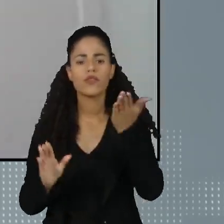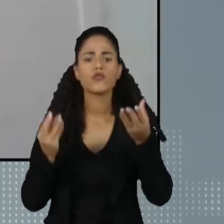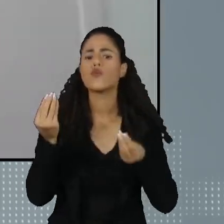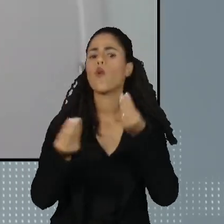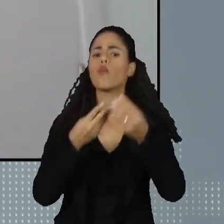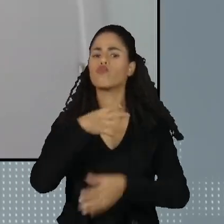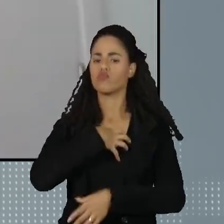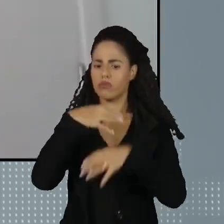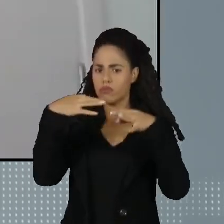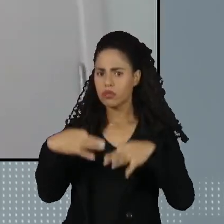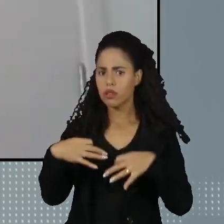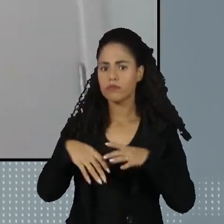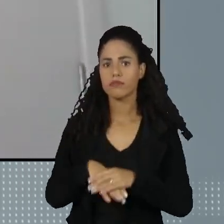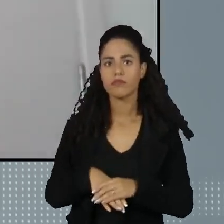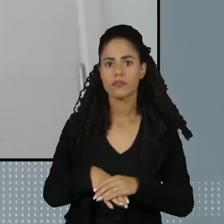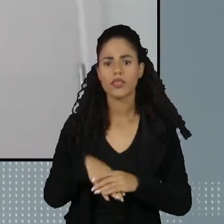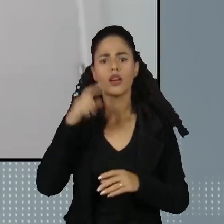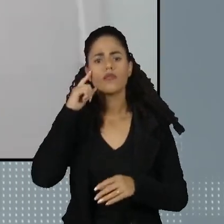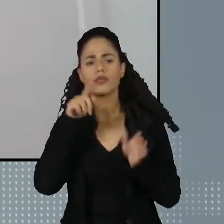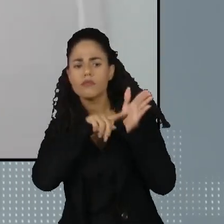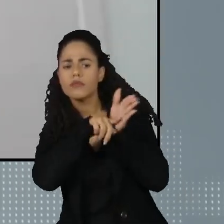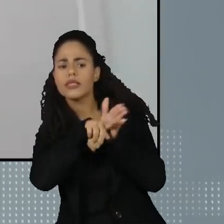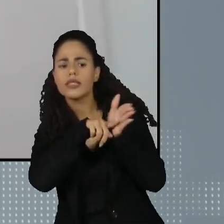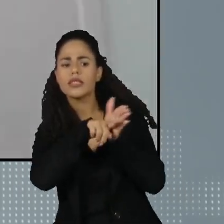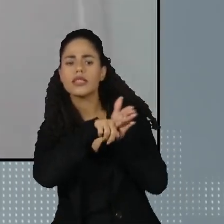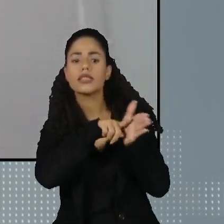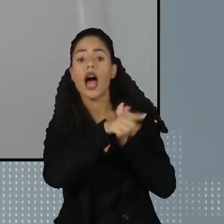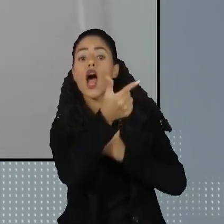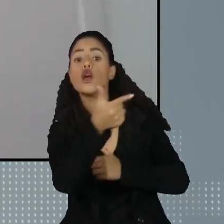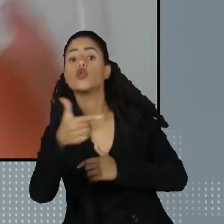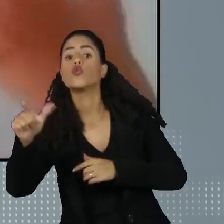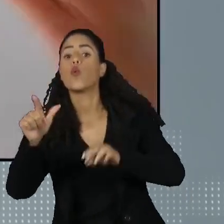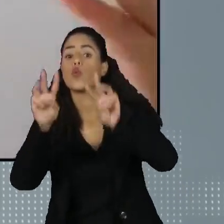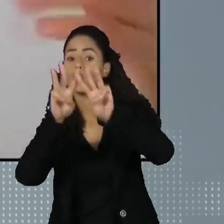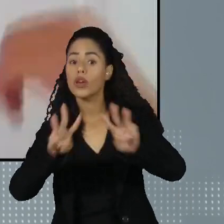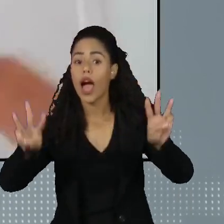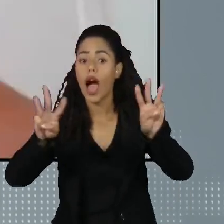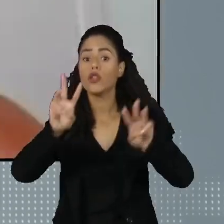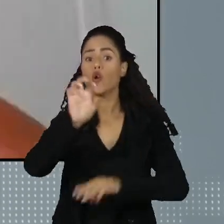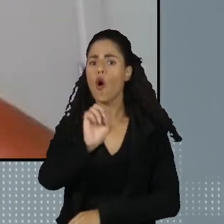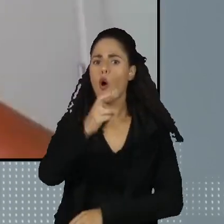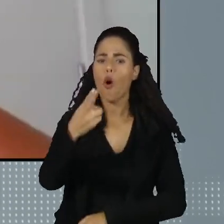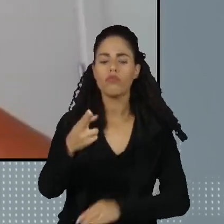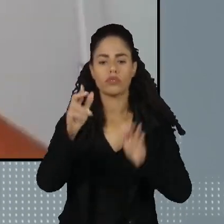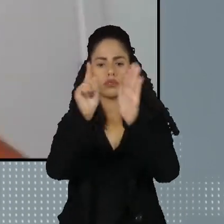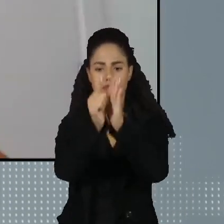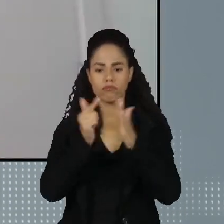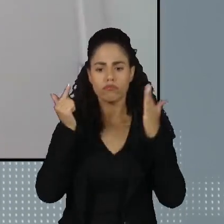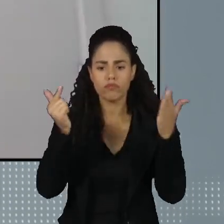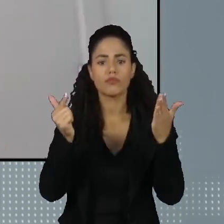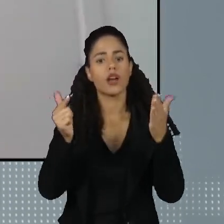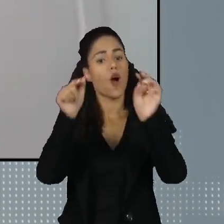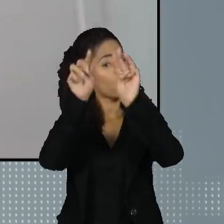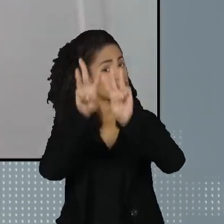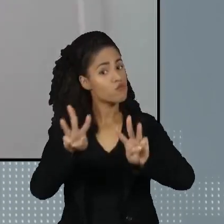É legal você ir para outras fontes, você pesquisar, então, um jornal, que já é um jornal consolidado há muito tempo,